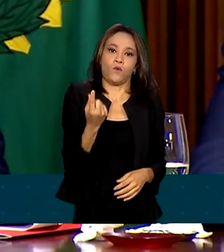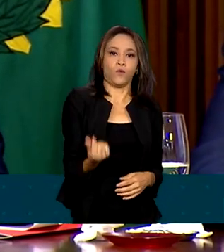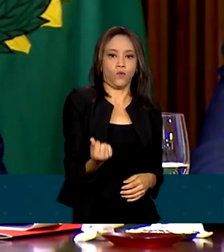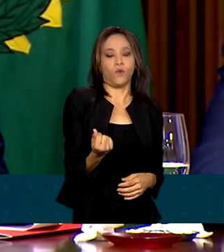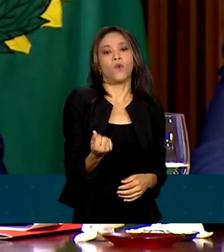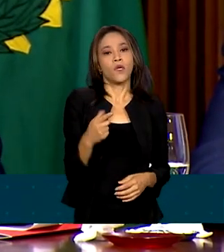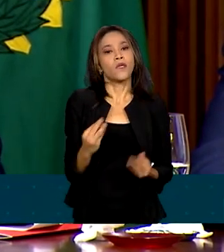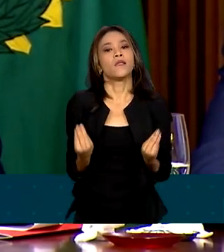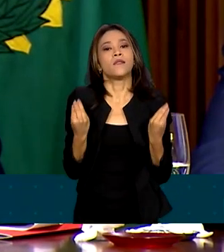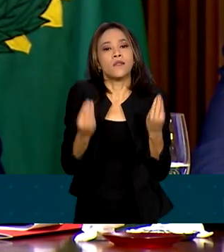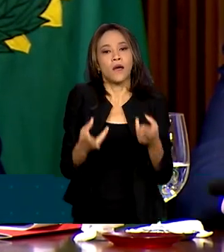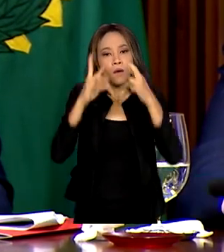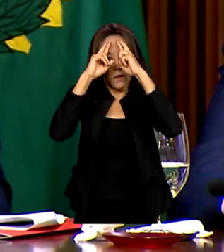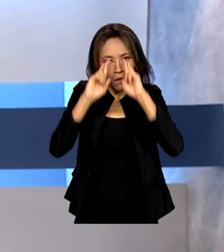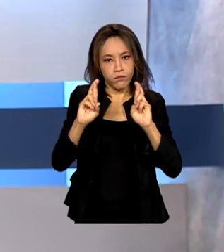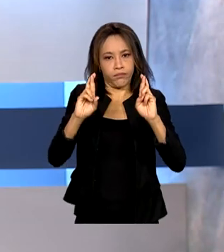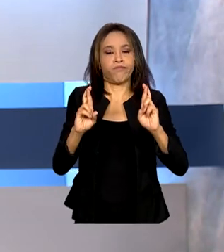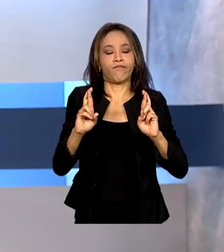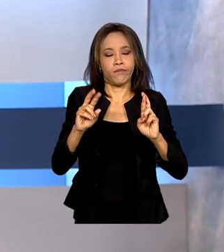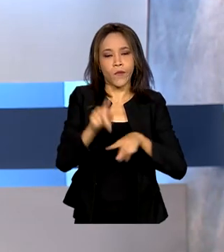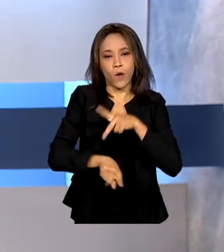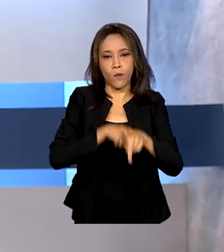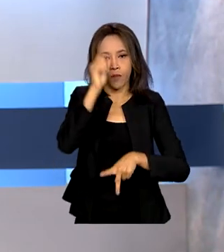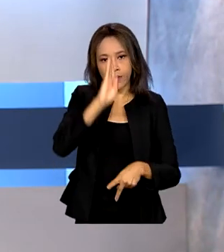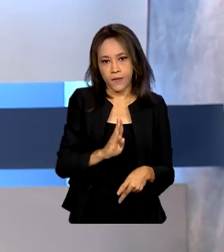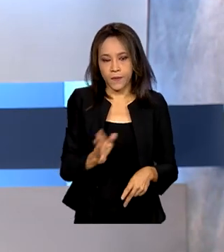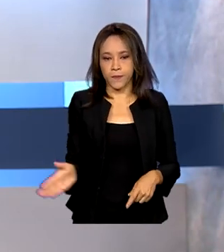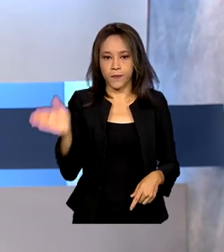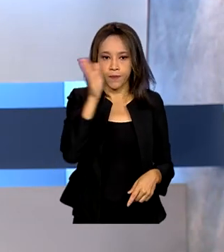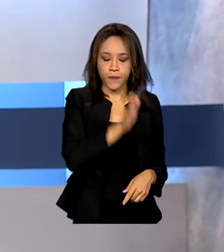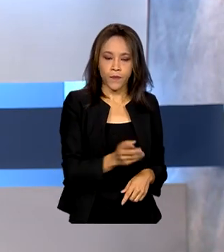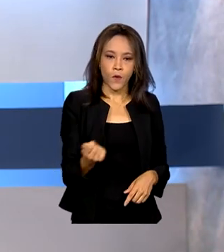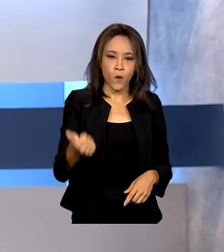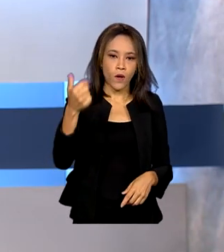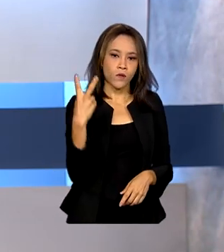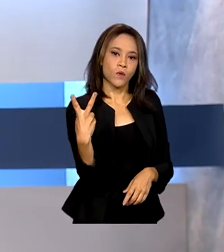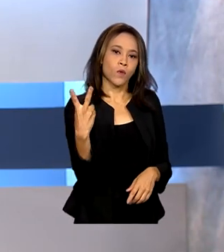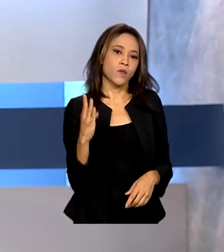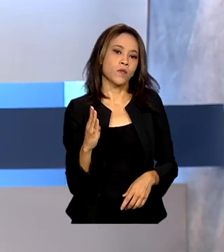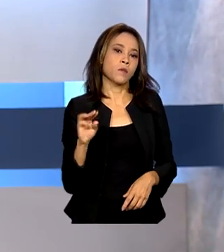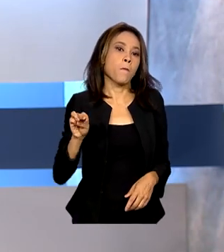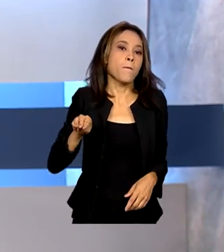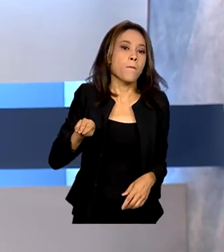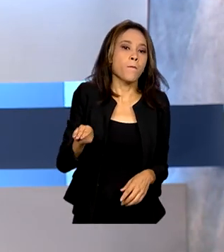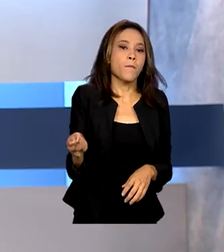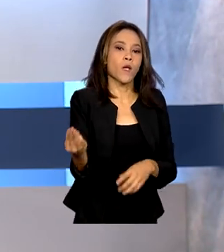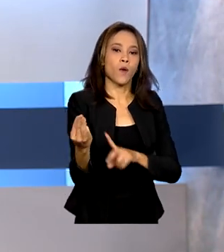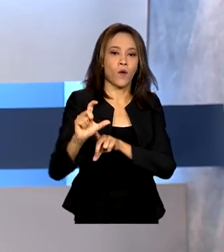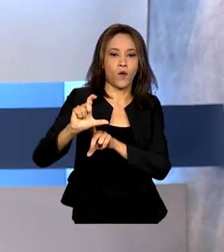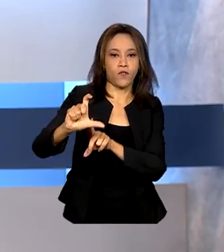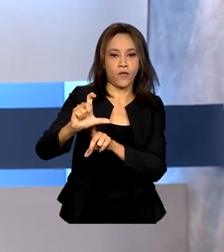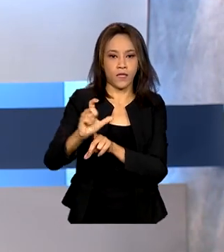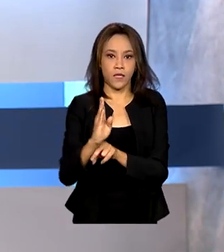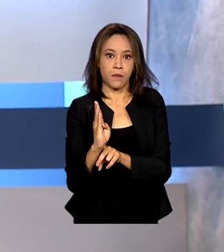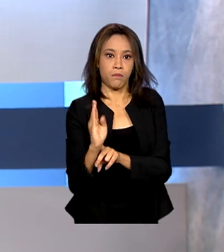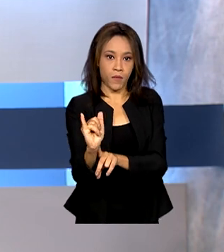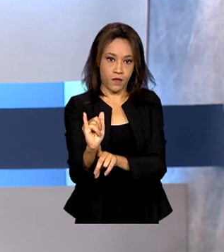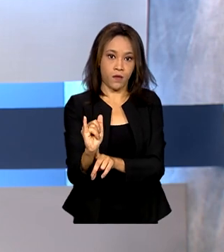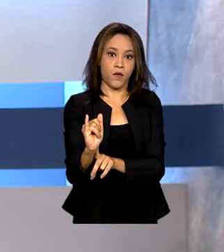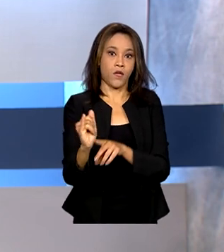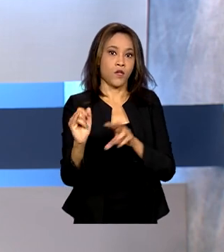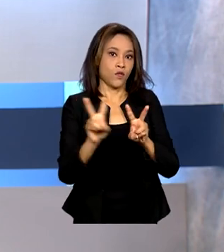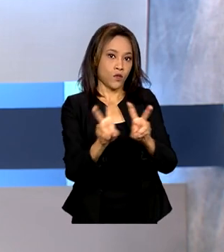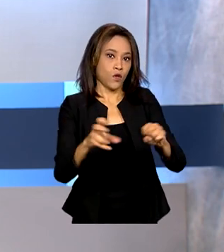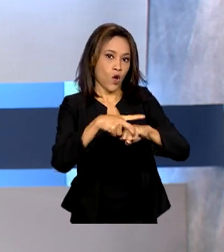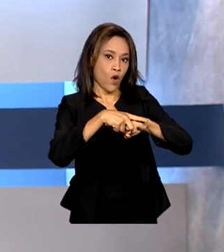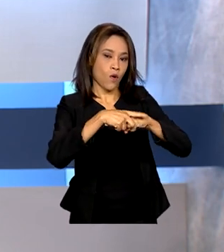o que dá dignidade ao povo brasileiro. Quase 2 milhões de vacinas bivalentes contra a Covid-19 foram aplicadas desde